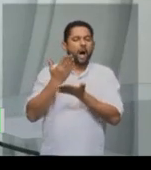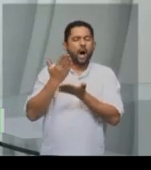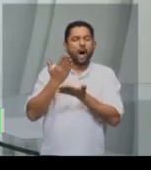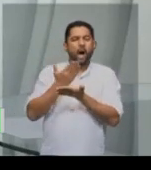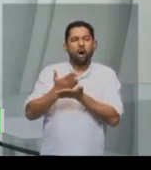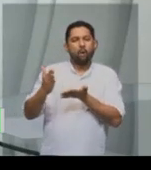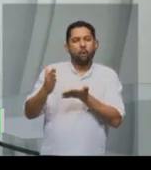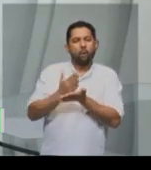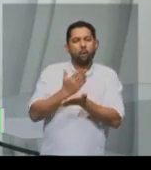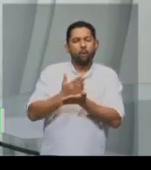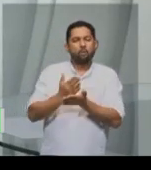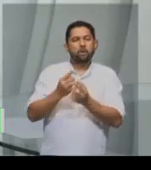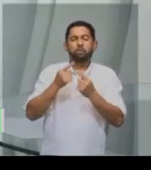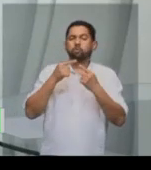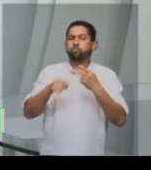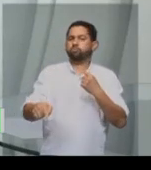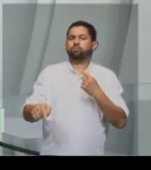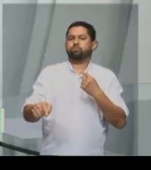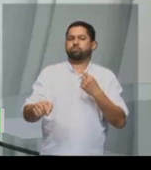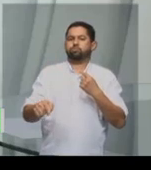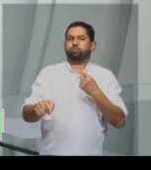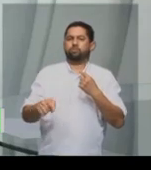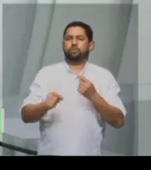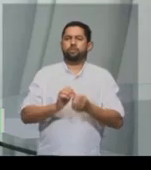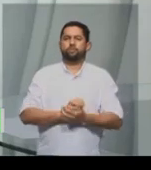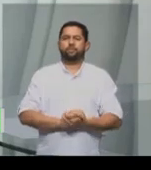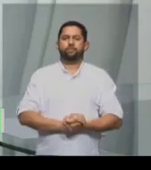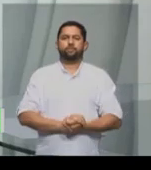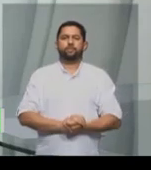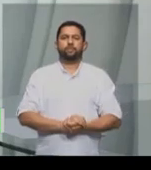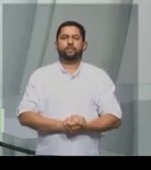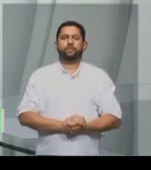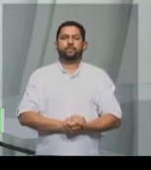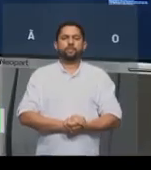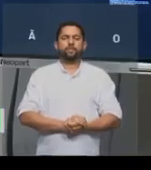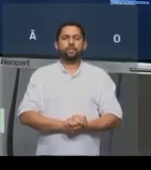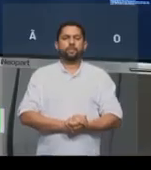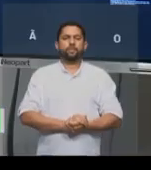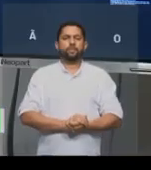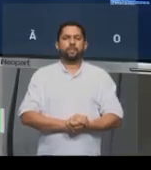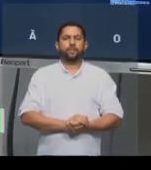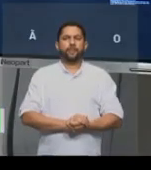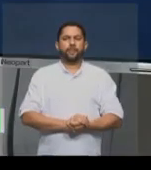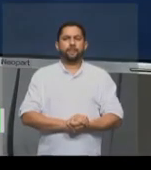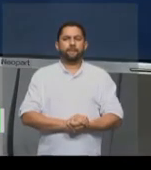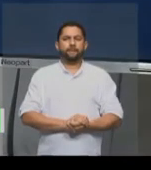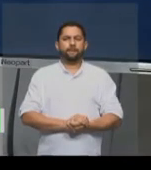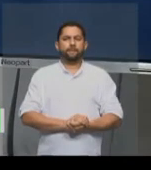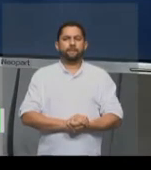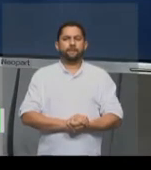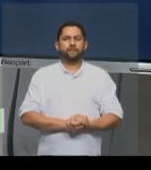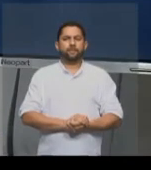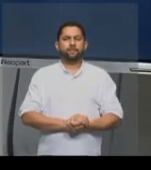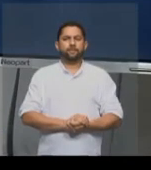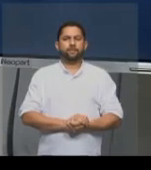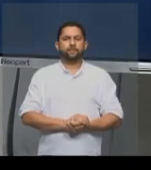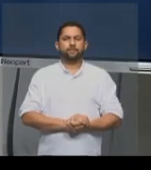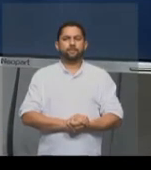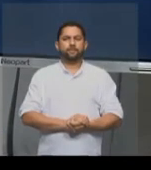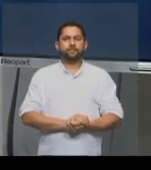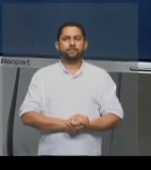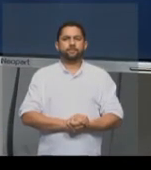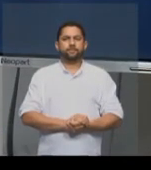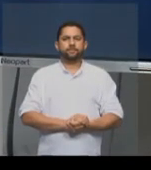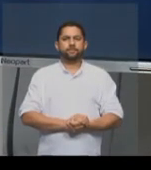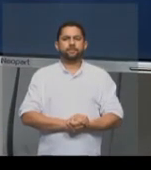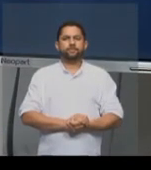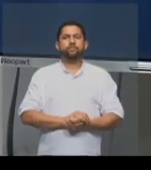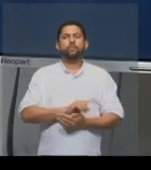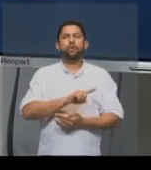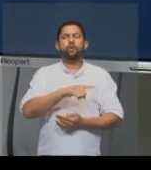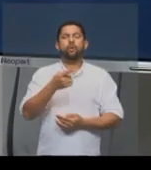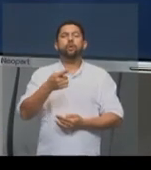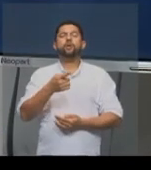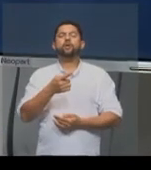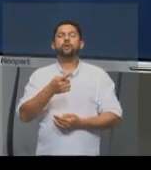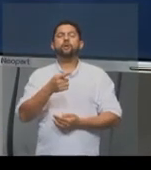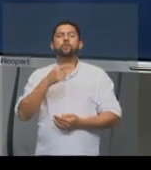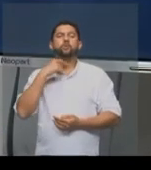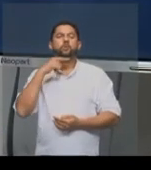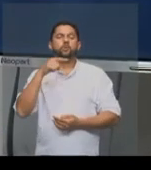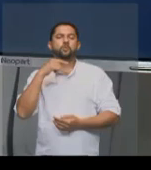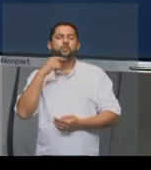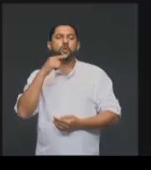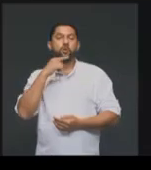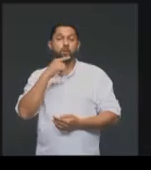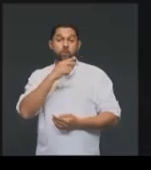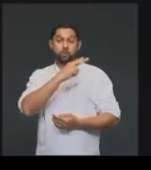o corpo ou a mente também das pessoas. Obrigada, professor. Vamos para a próxima. Nossa próxima dúvida é do segundo